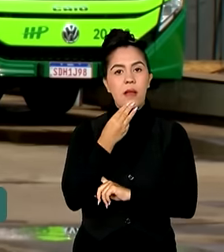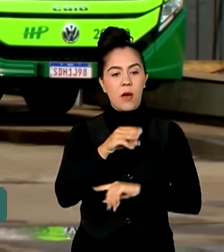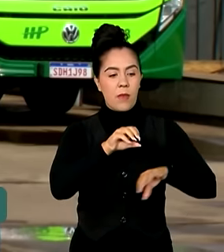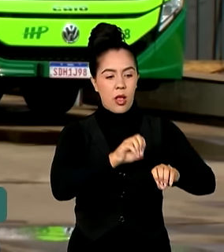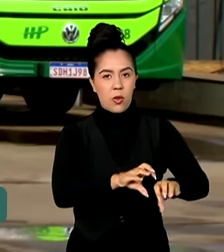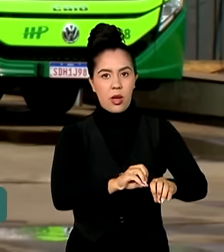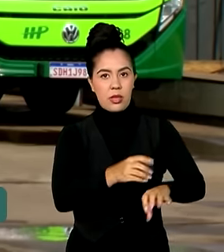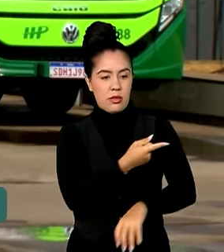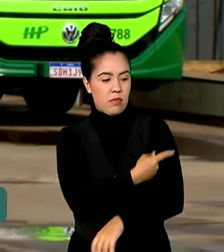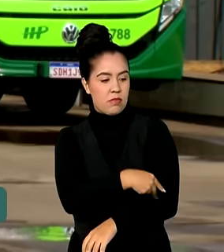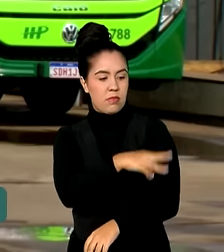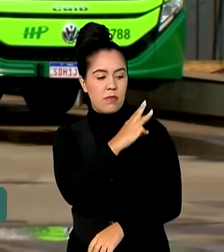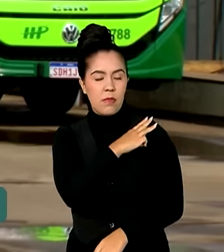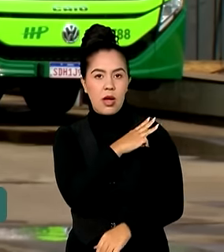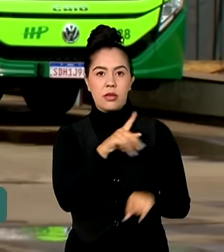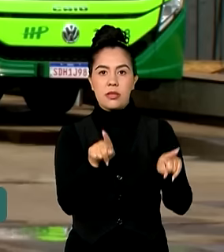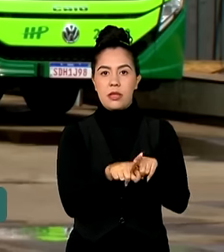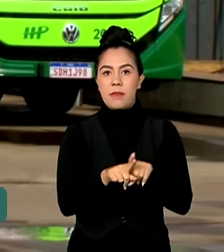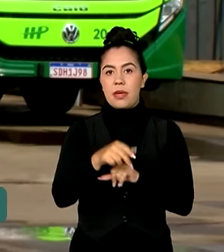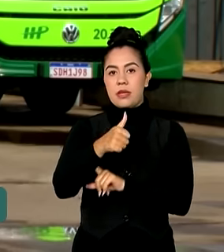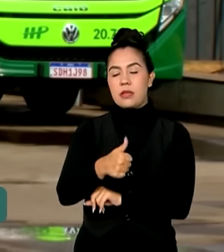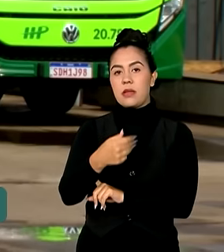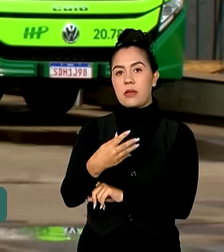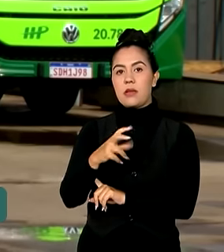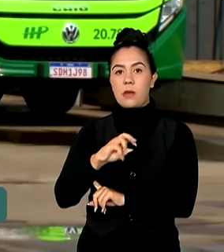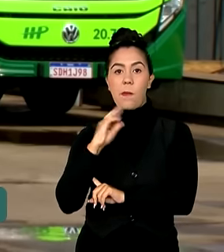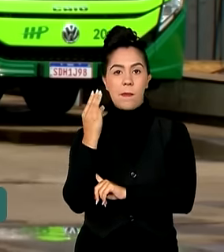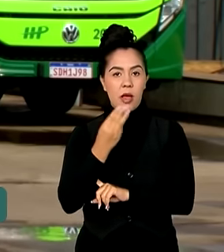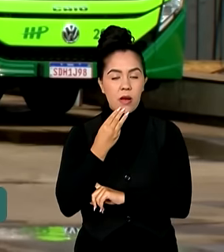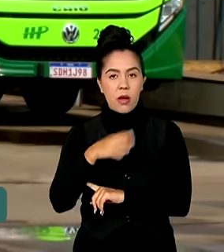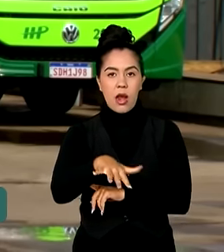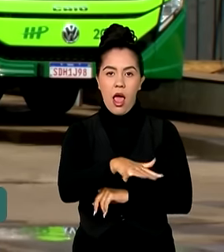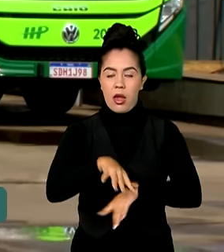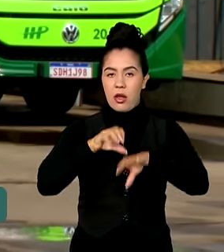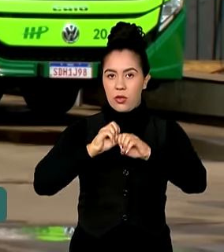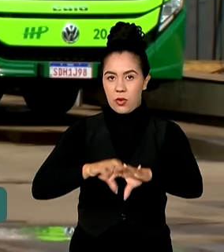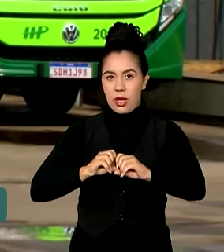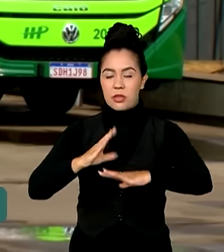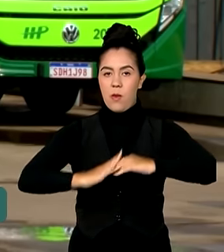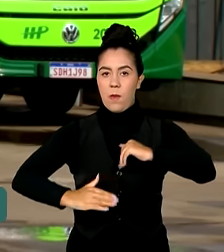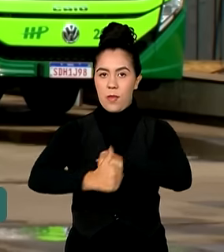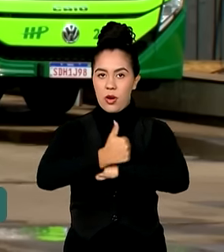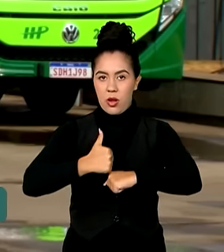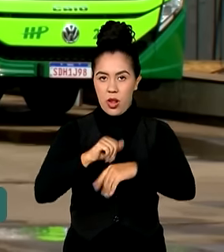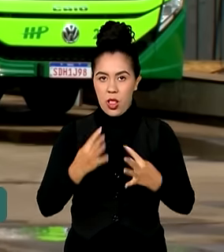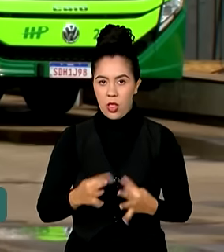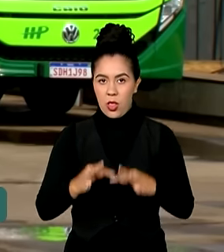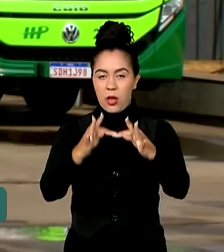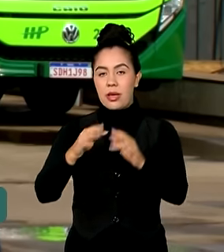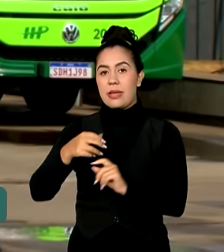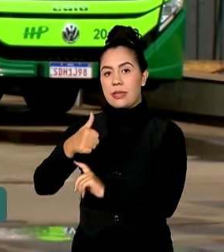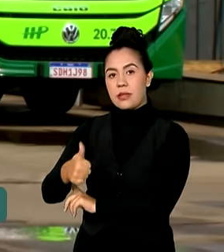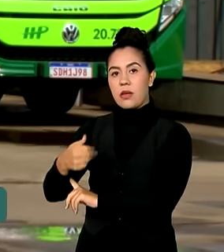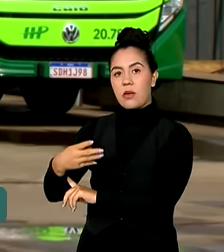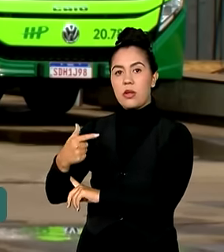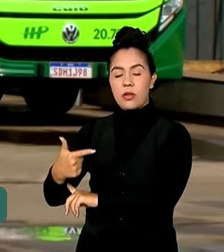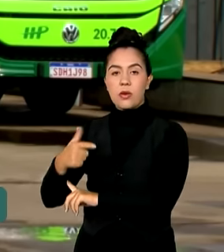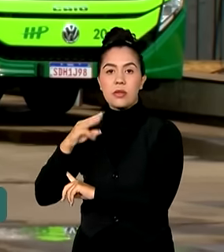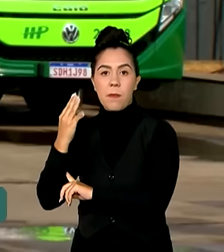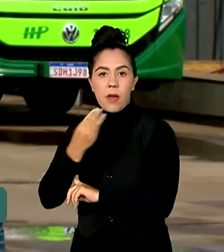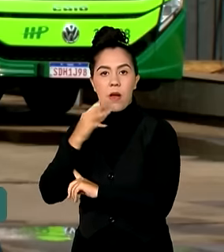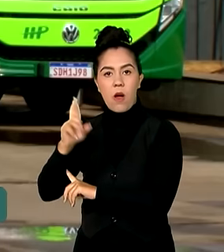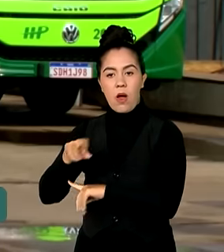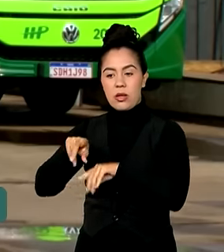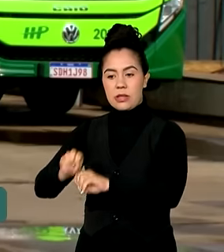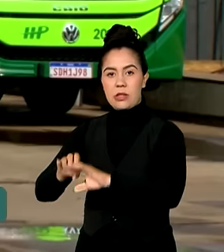141 milhões na educação profissional e tecnológica e 142 milhões de reais na educação